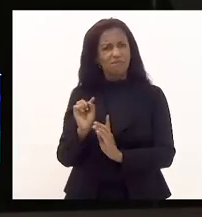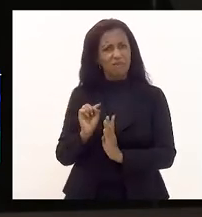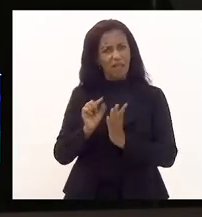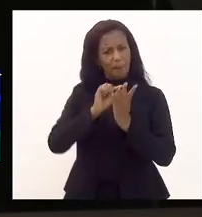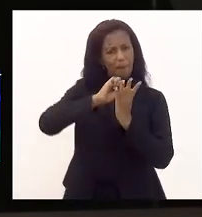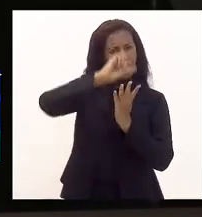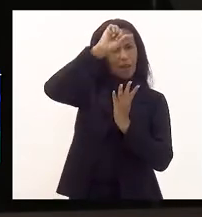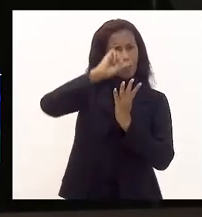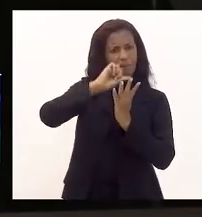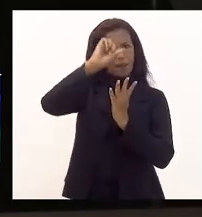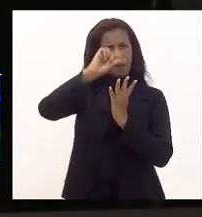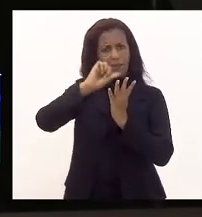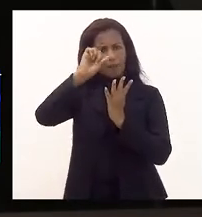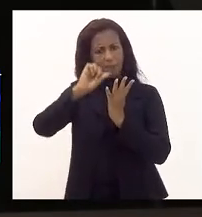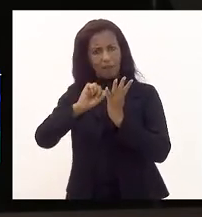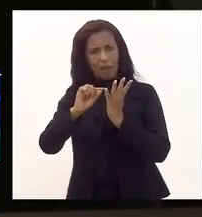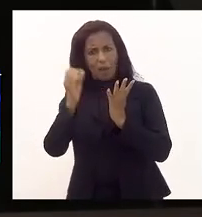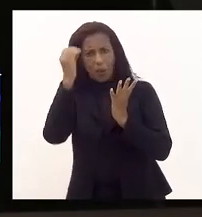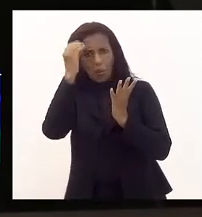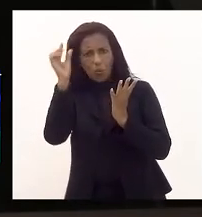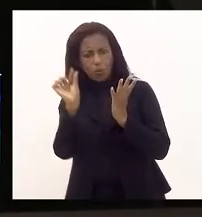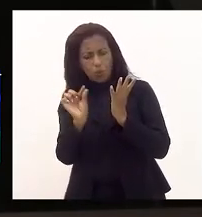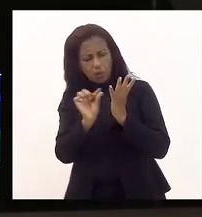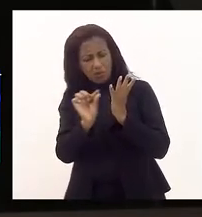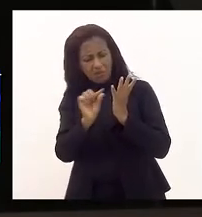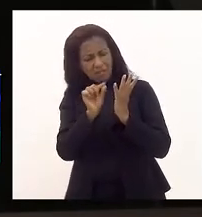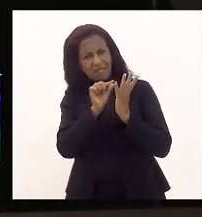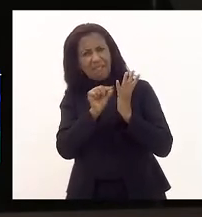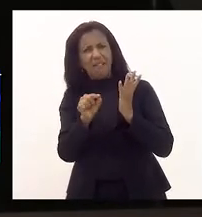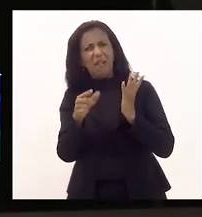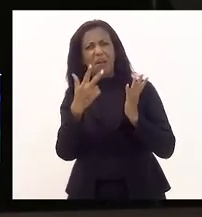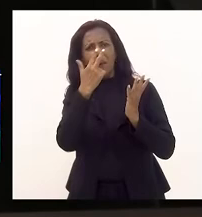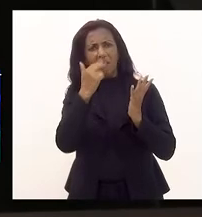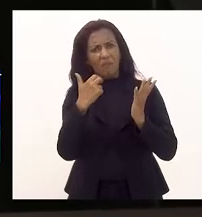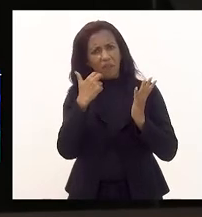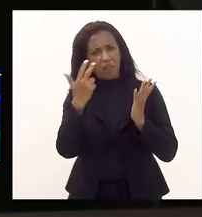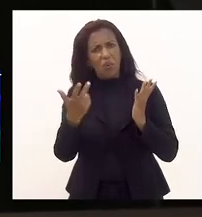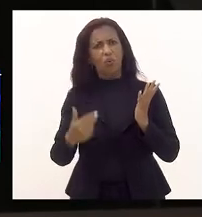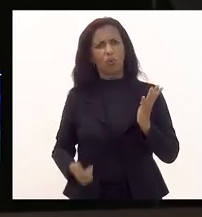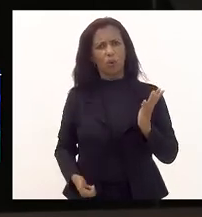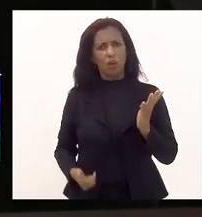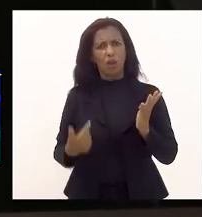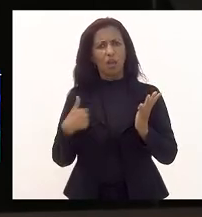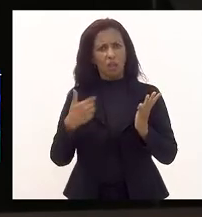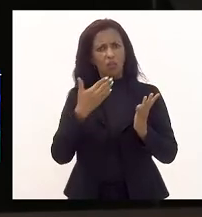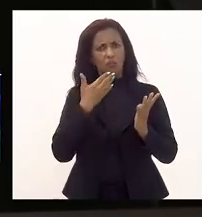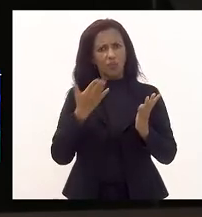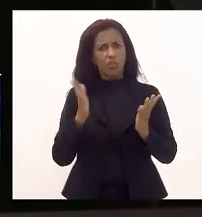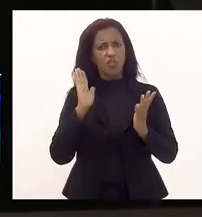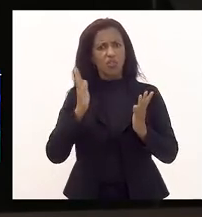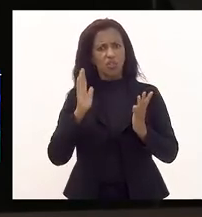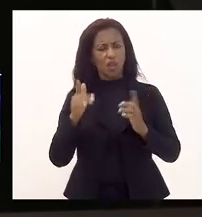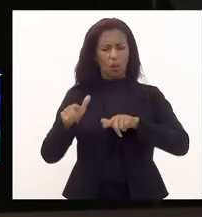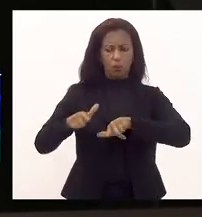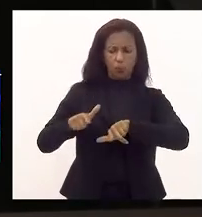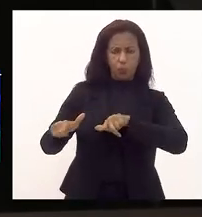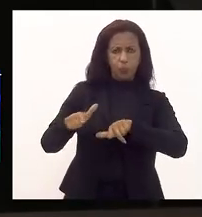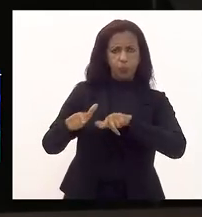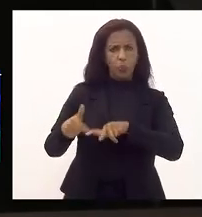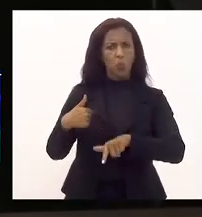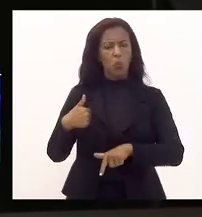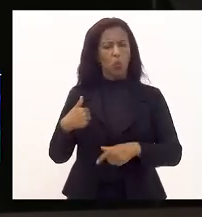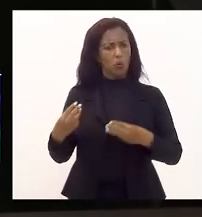É um traço. Isso significa uma vergonha. Eu me lembro que uma vez eu fiz uma campanha, quando era